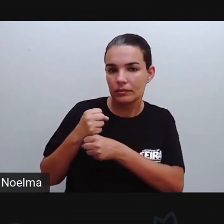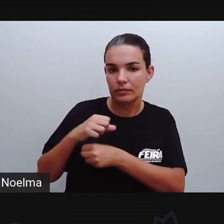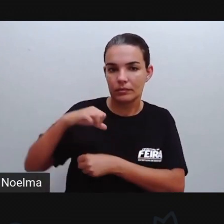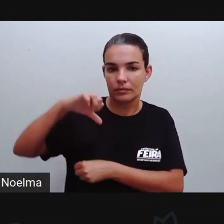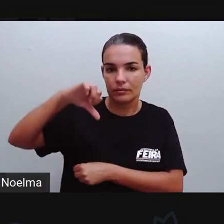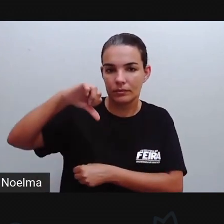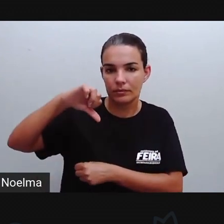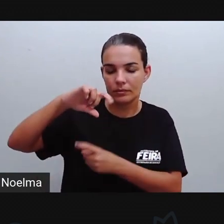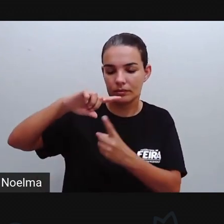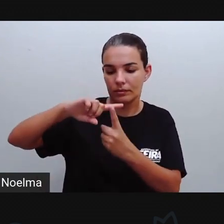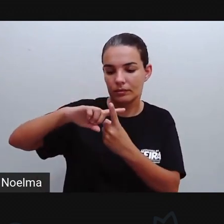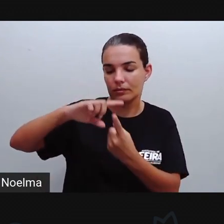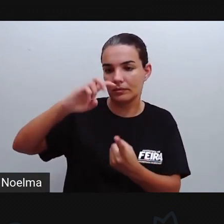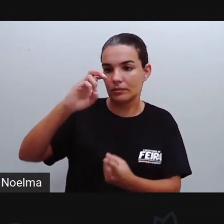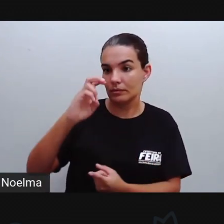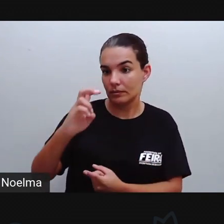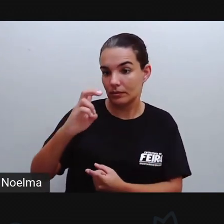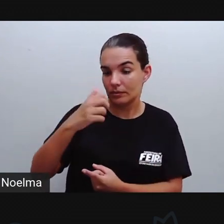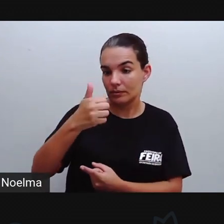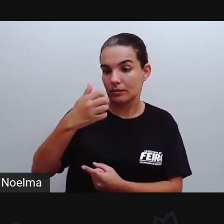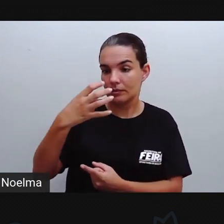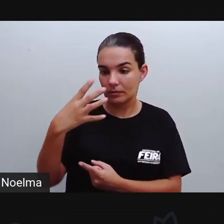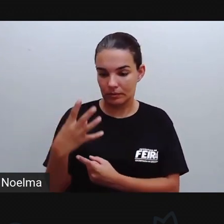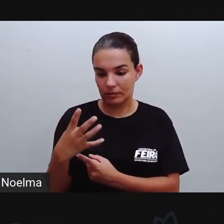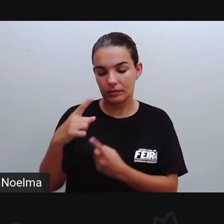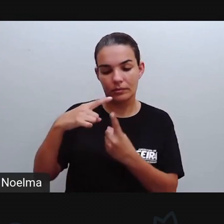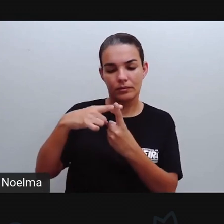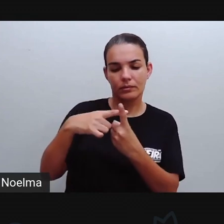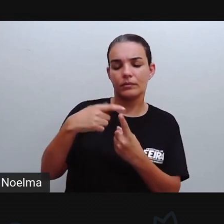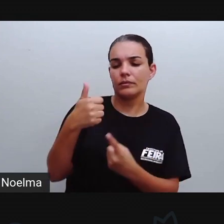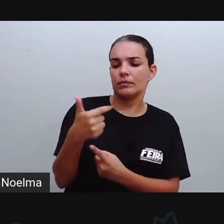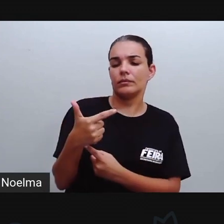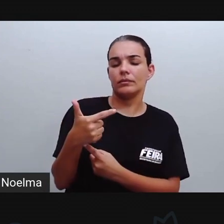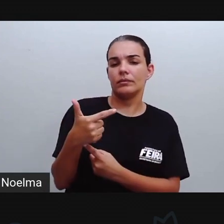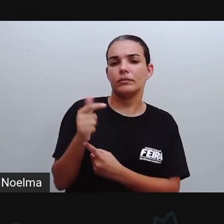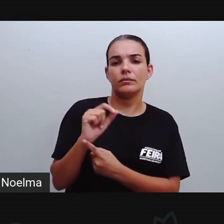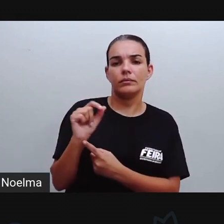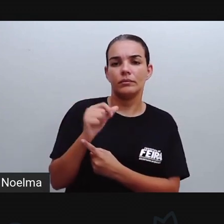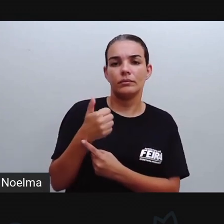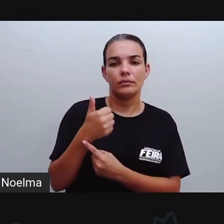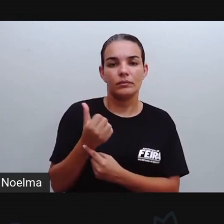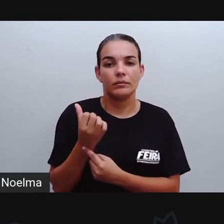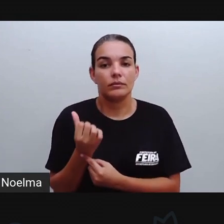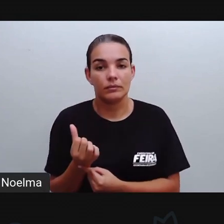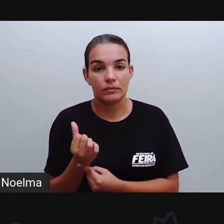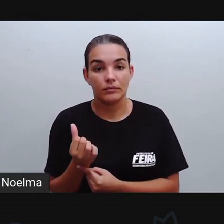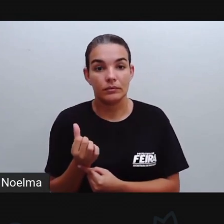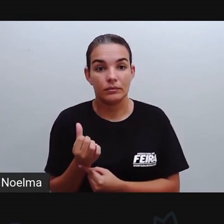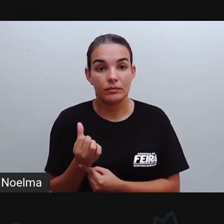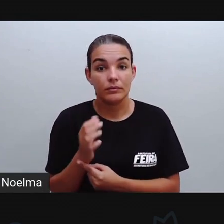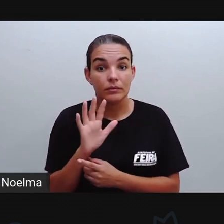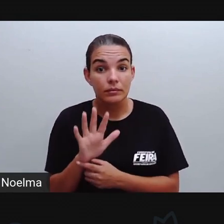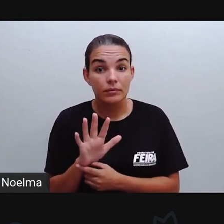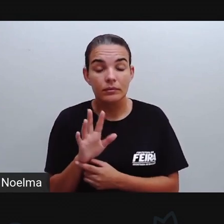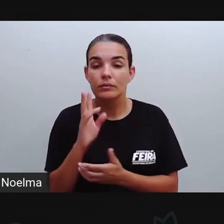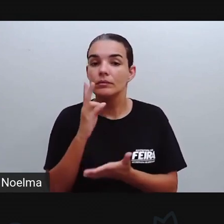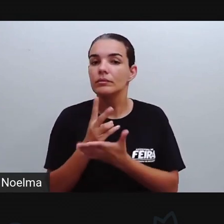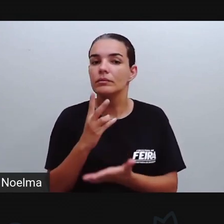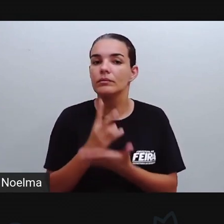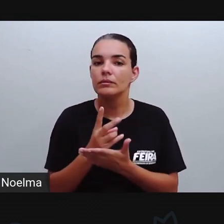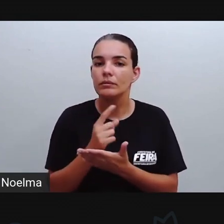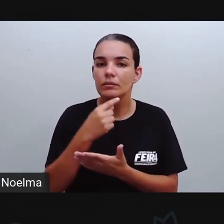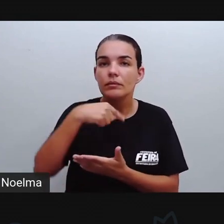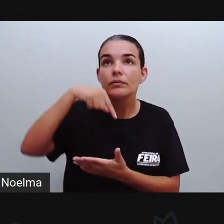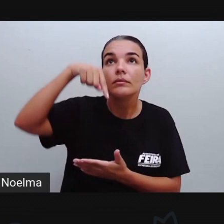14. Mais 2, 16. 16. A gente fala assim, vão